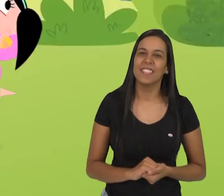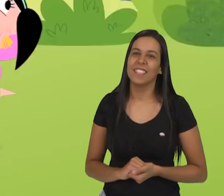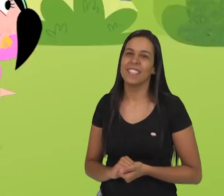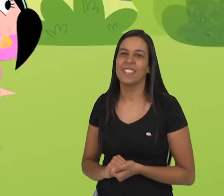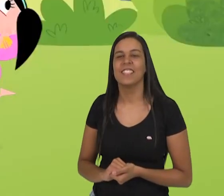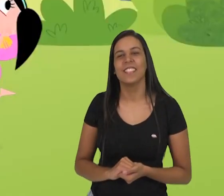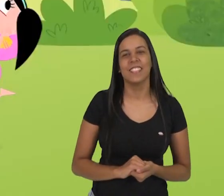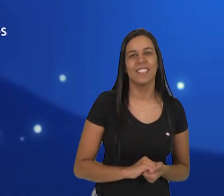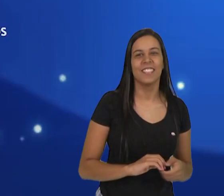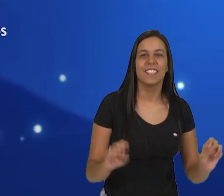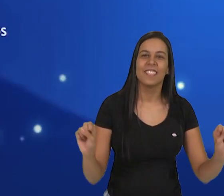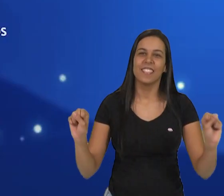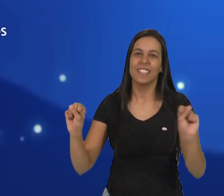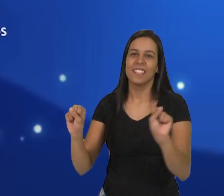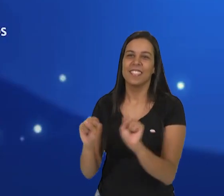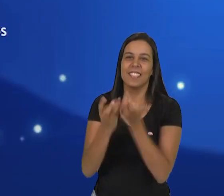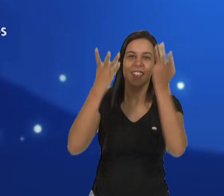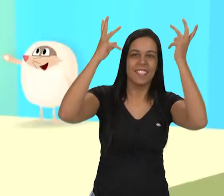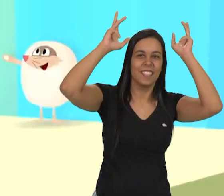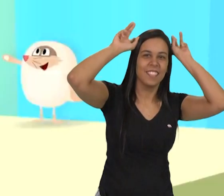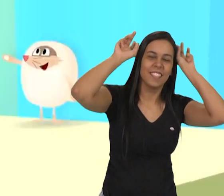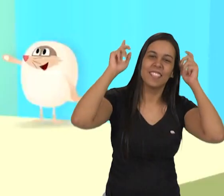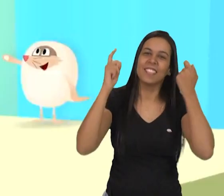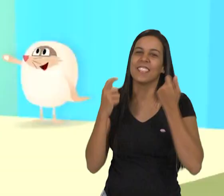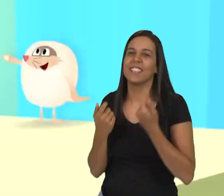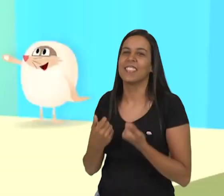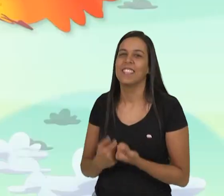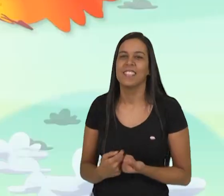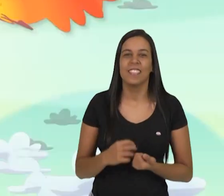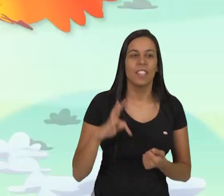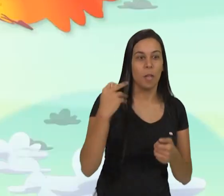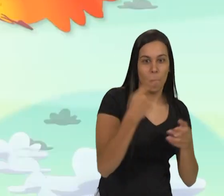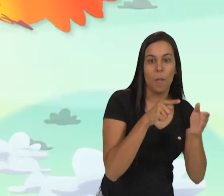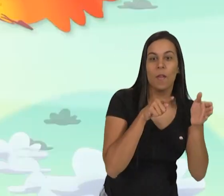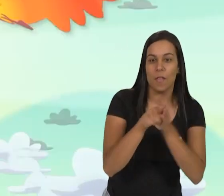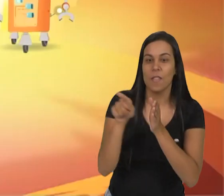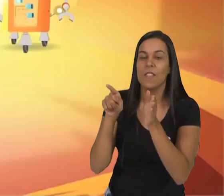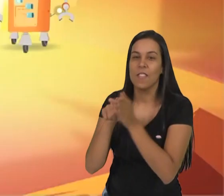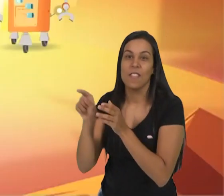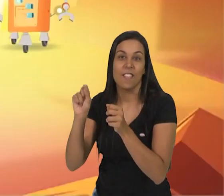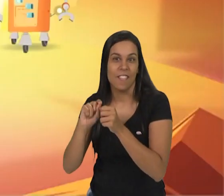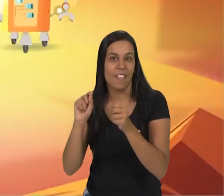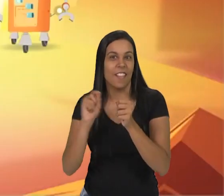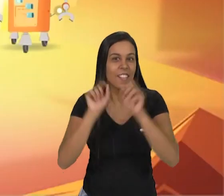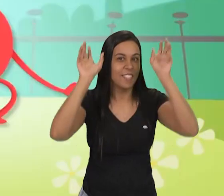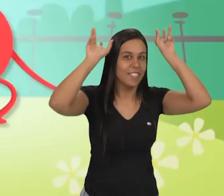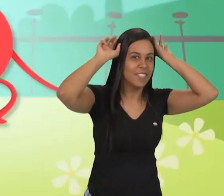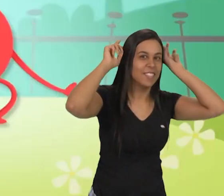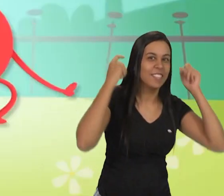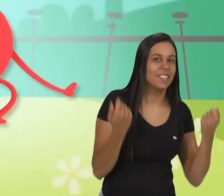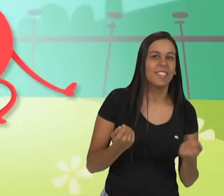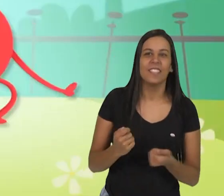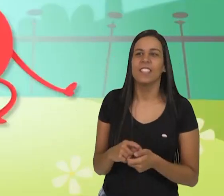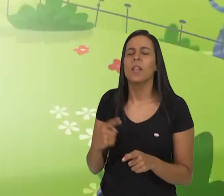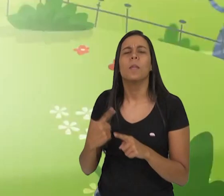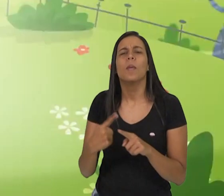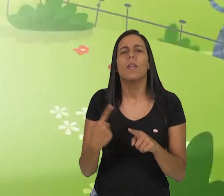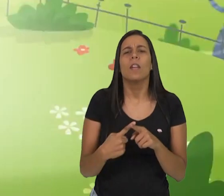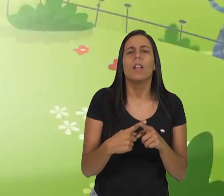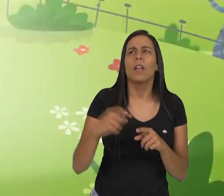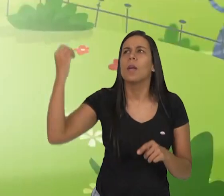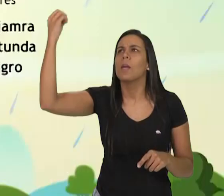Luna, Luna Esse é o show da Luna Tudo que a pergunta a Luna faz